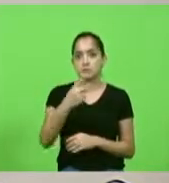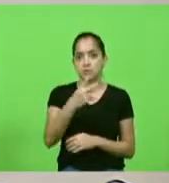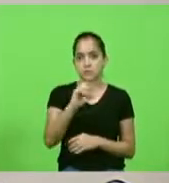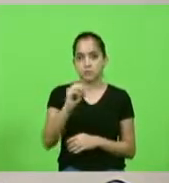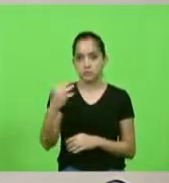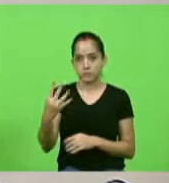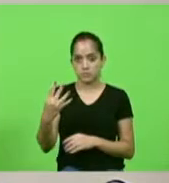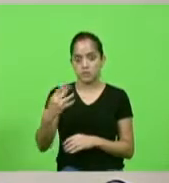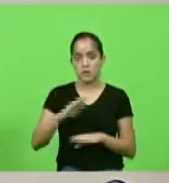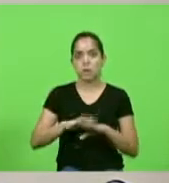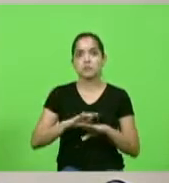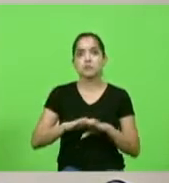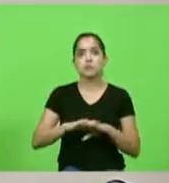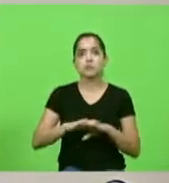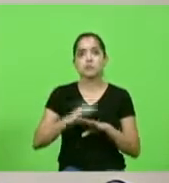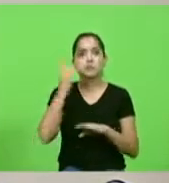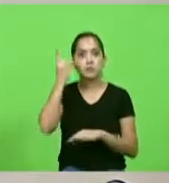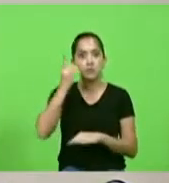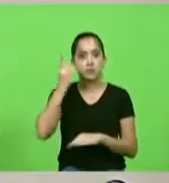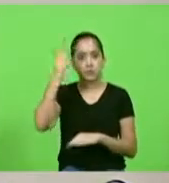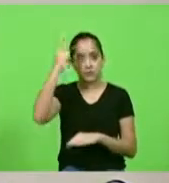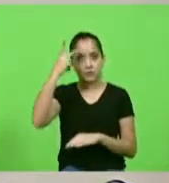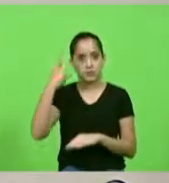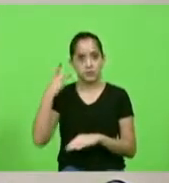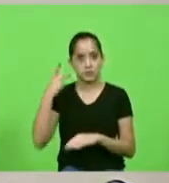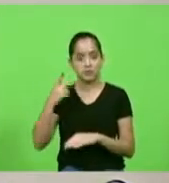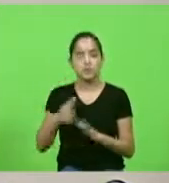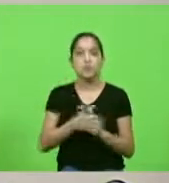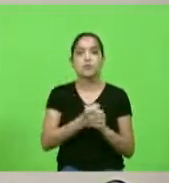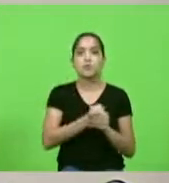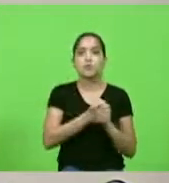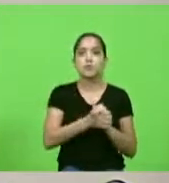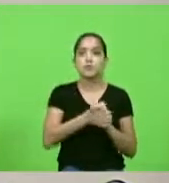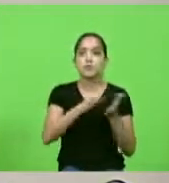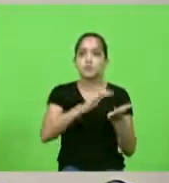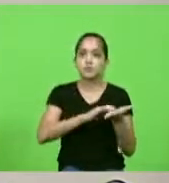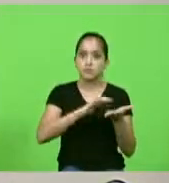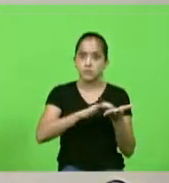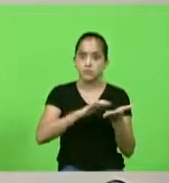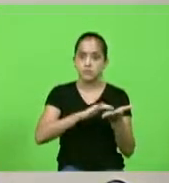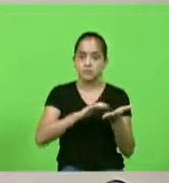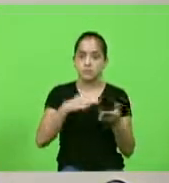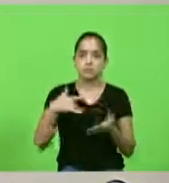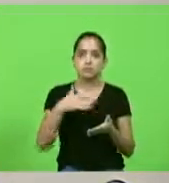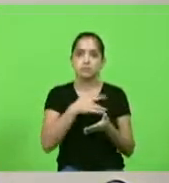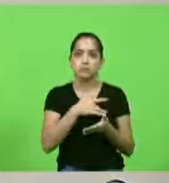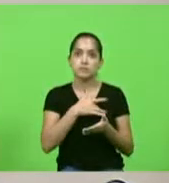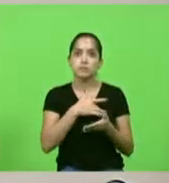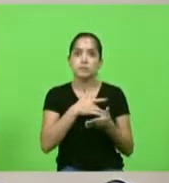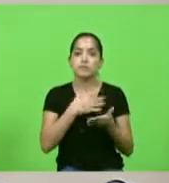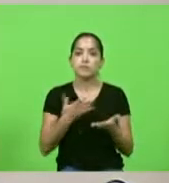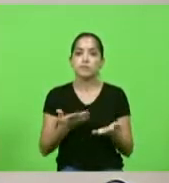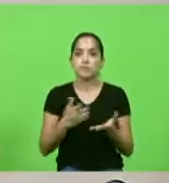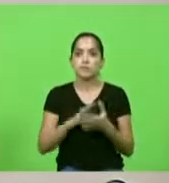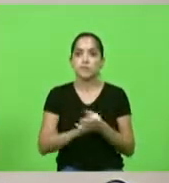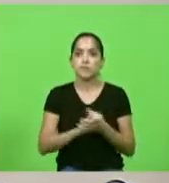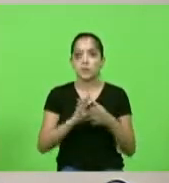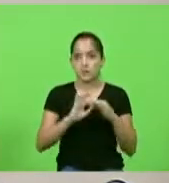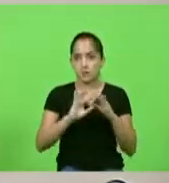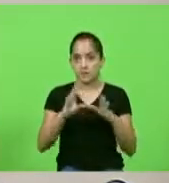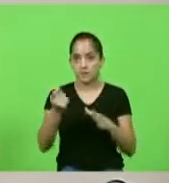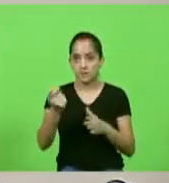autor deputada Paulinha cumprimentando o secretário de Estado de Saúde pela liberação do valor